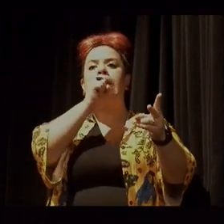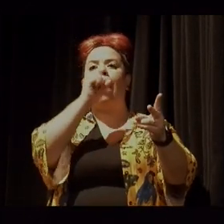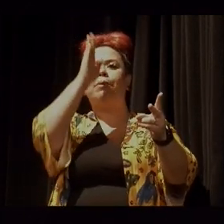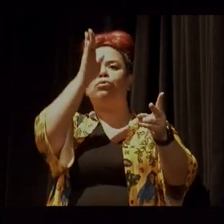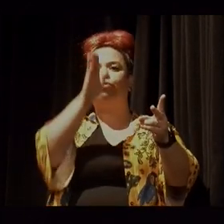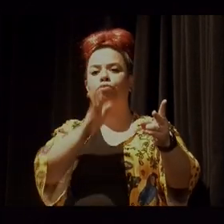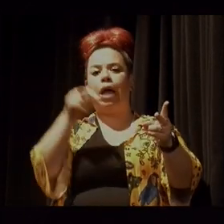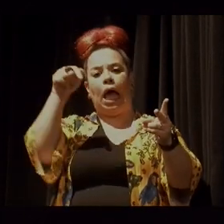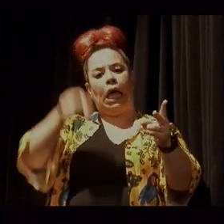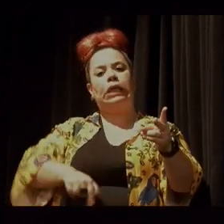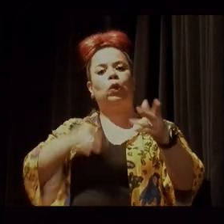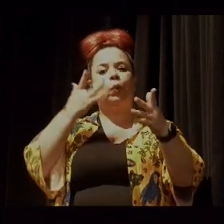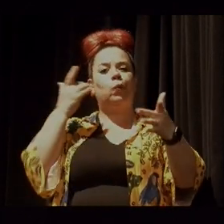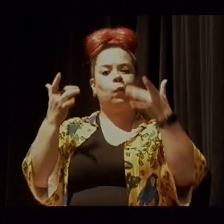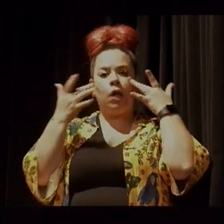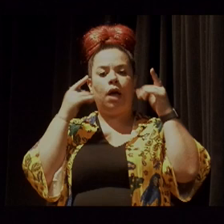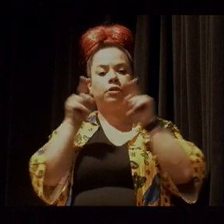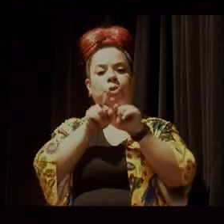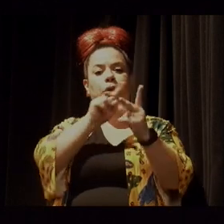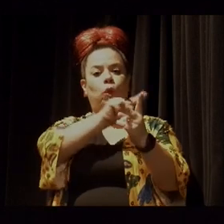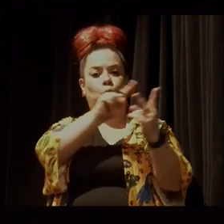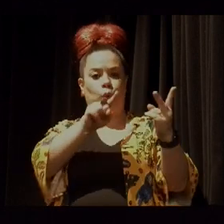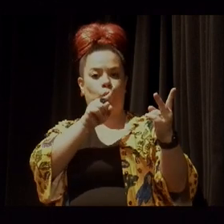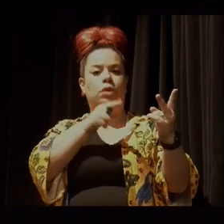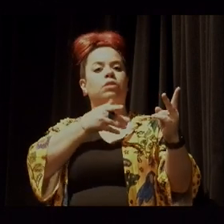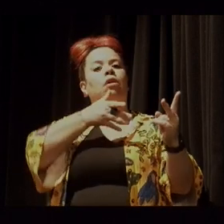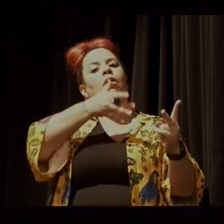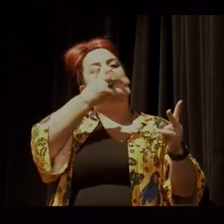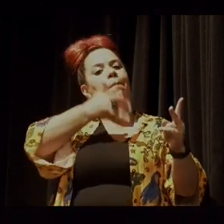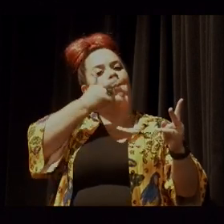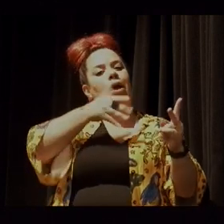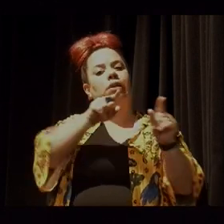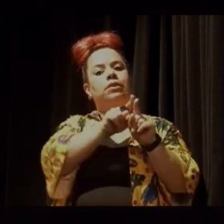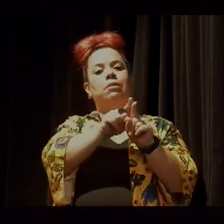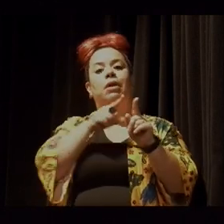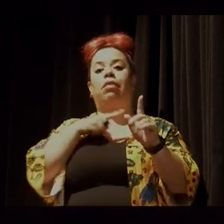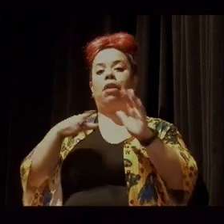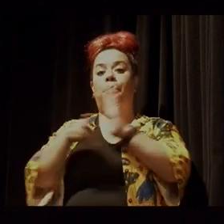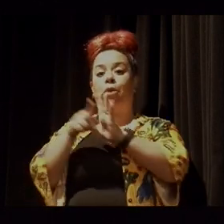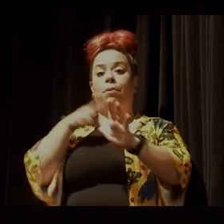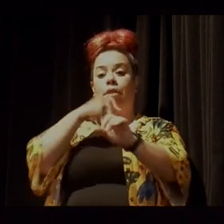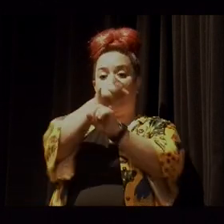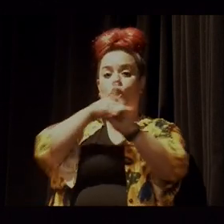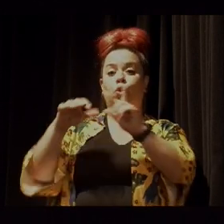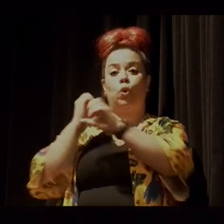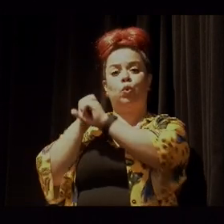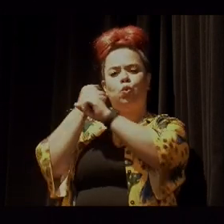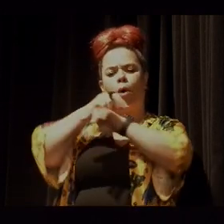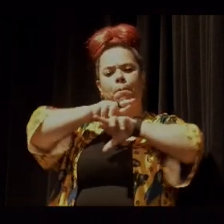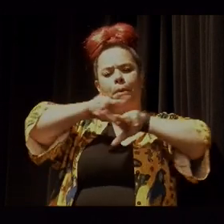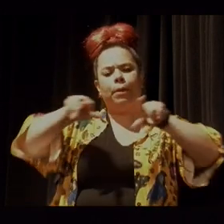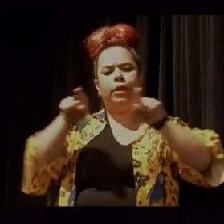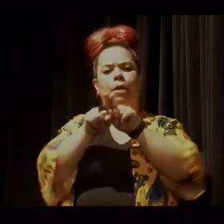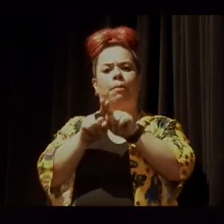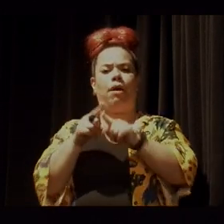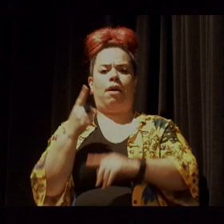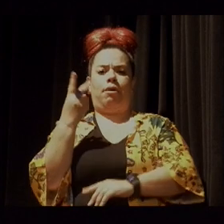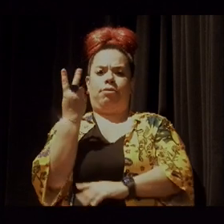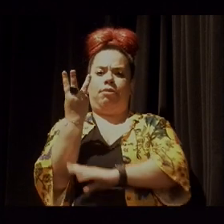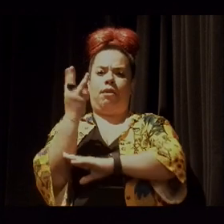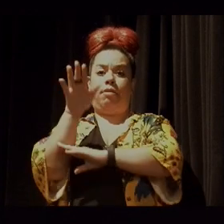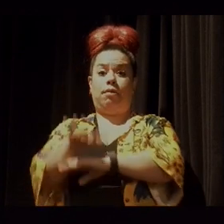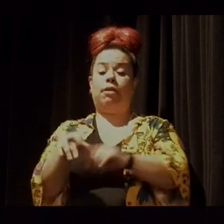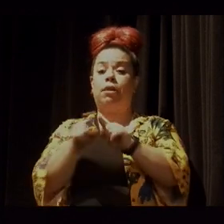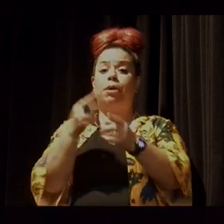neste mesmo teatro, com outras duas mesas, Sócio Biodiversidade, às 15 horas, e comunicar a Sócio